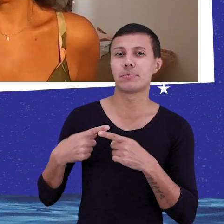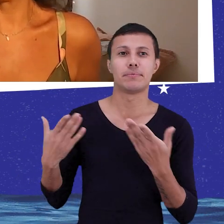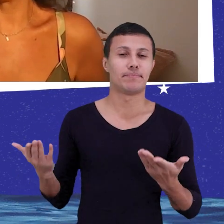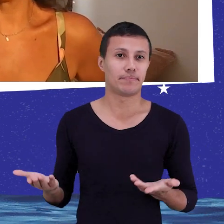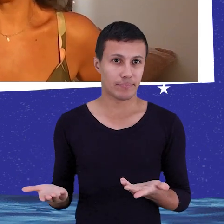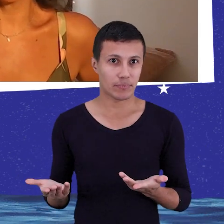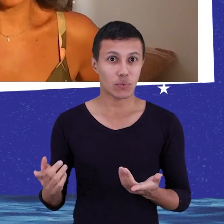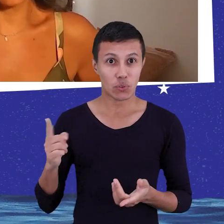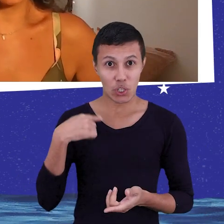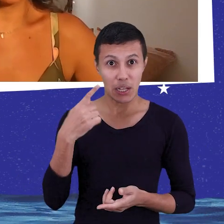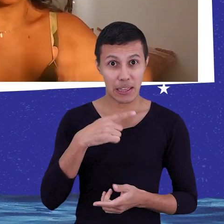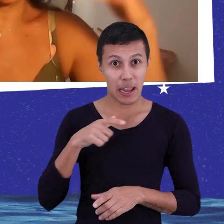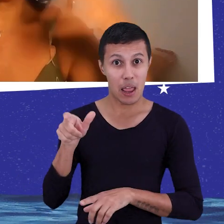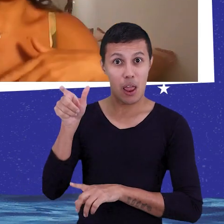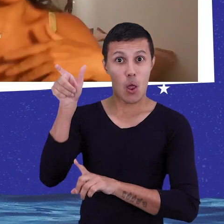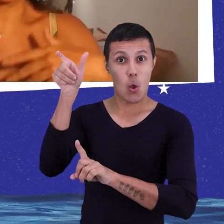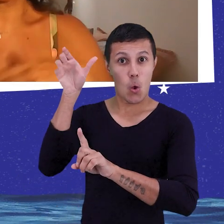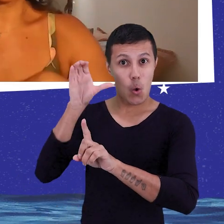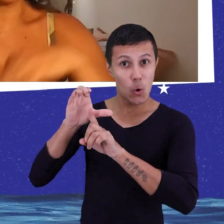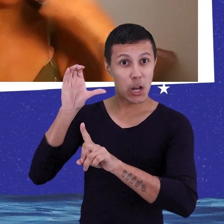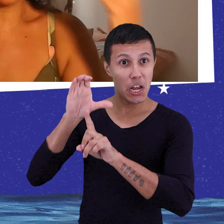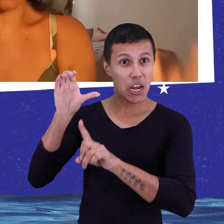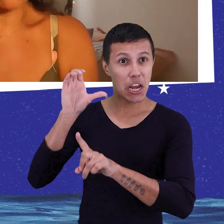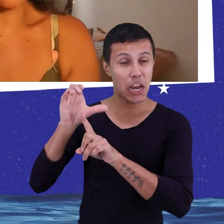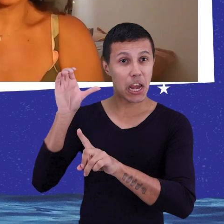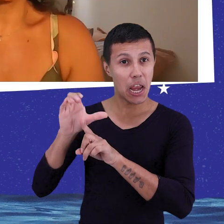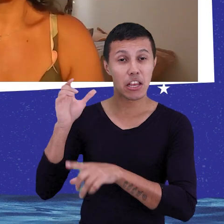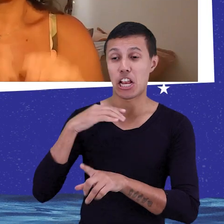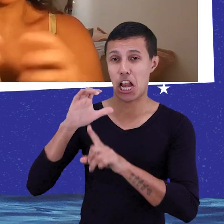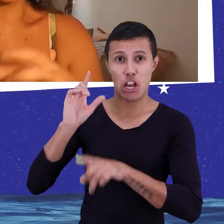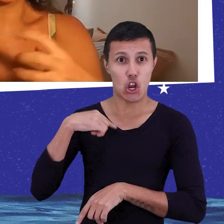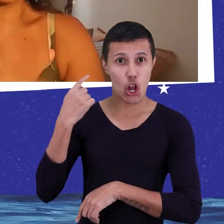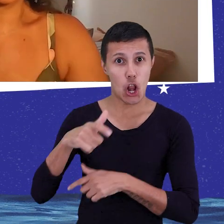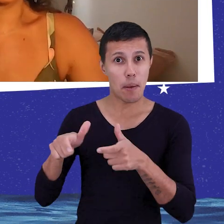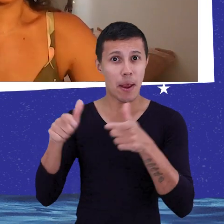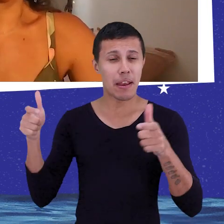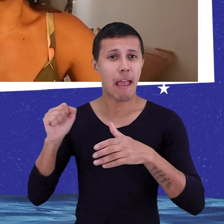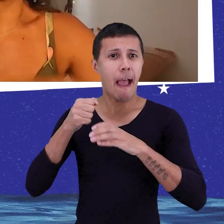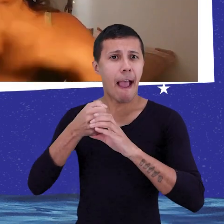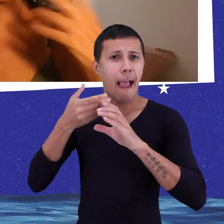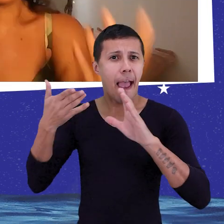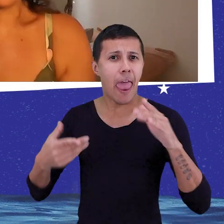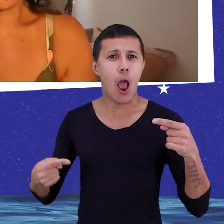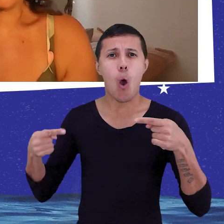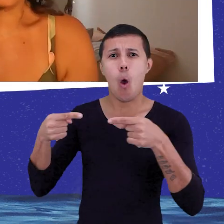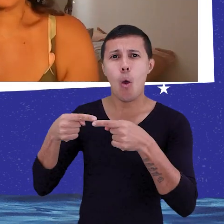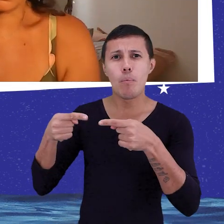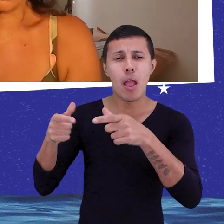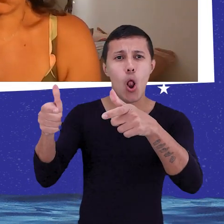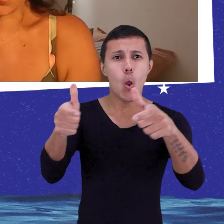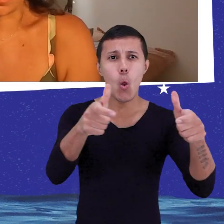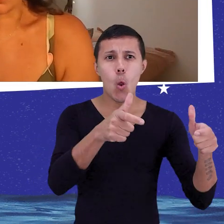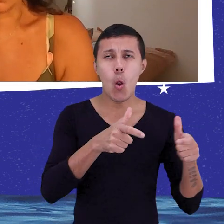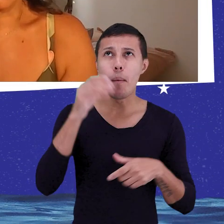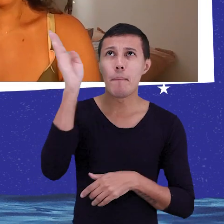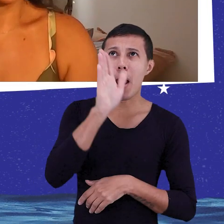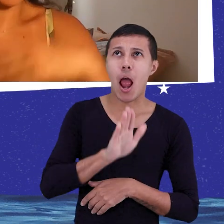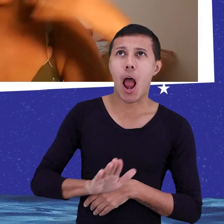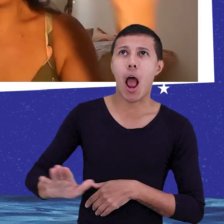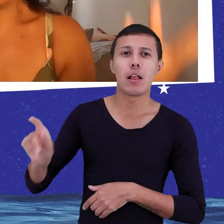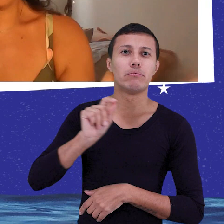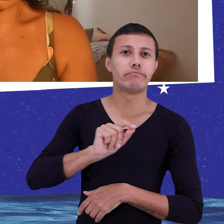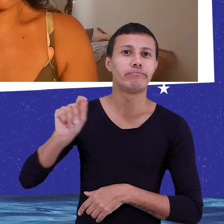Porque nós temos um cliente que está... A maioria dos nossos clientes tem a característica de ter várias unidades pulverizadas no país.